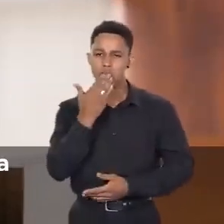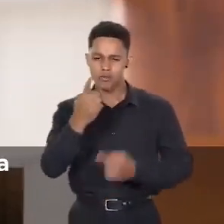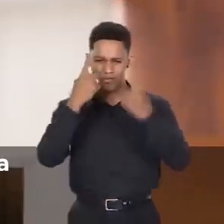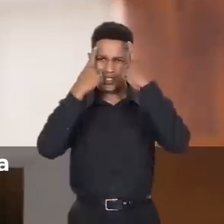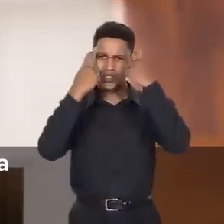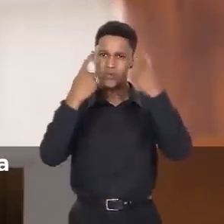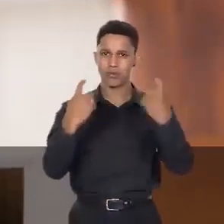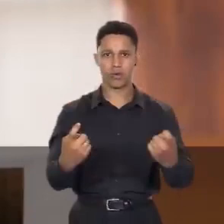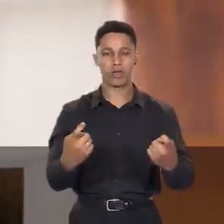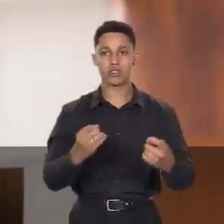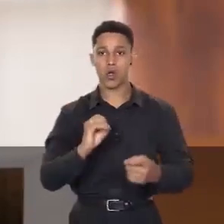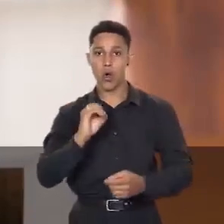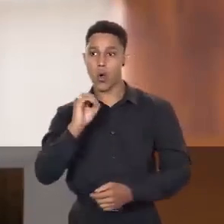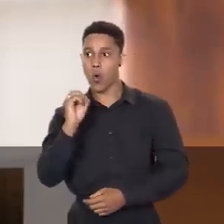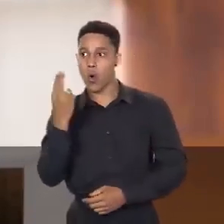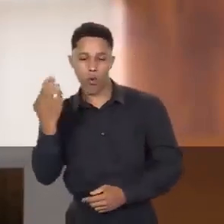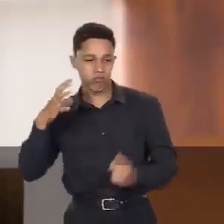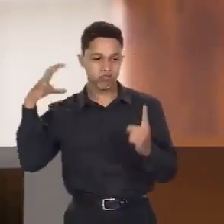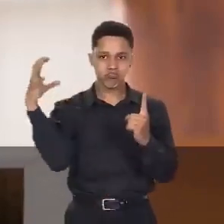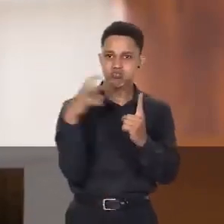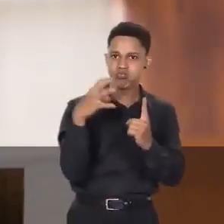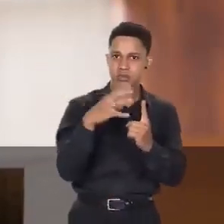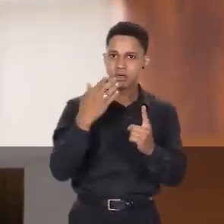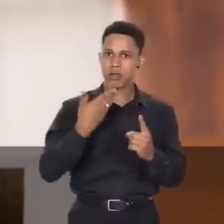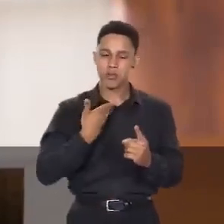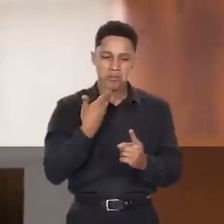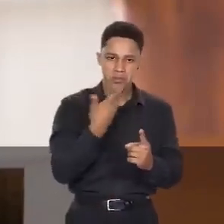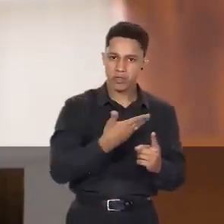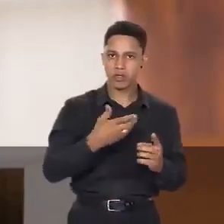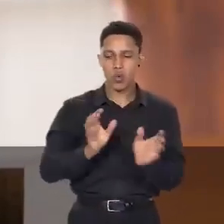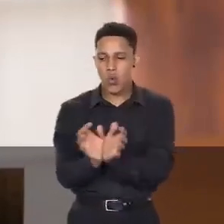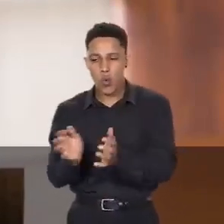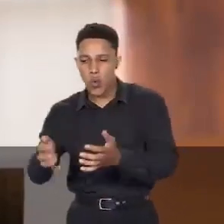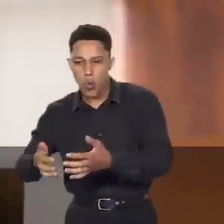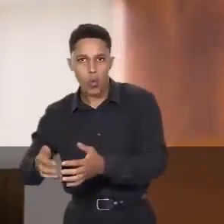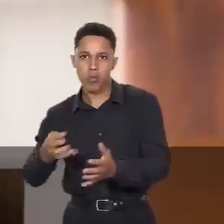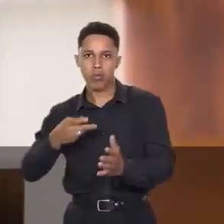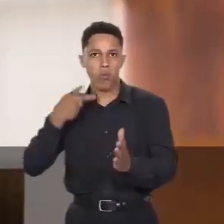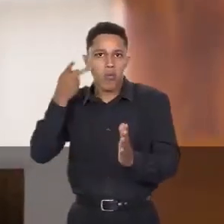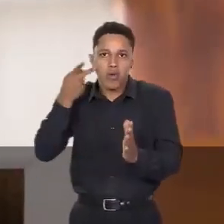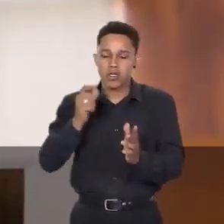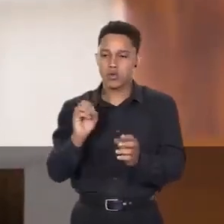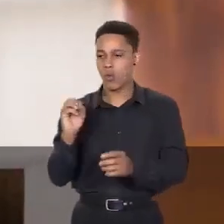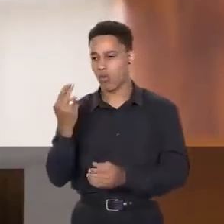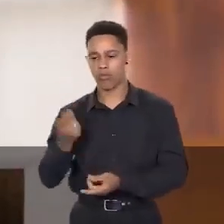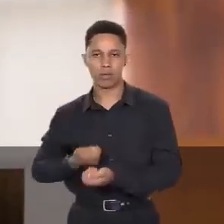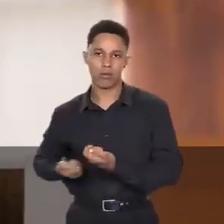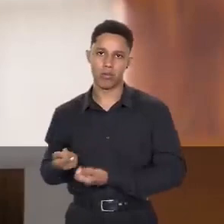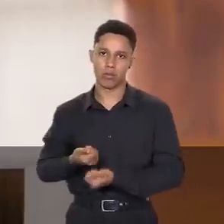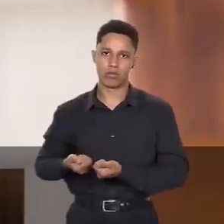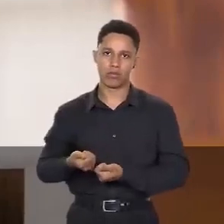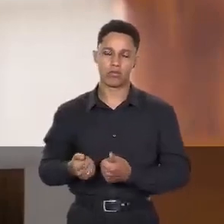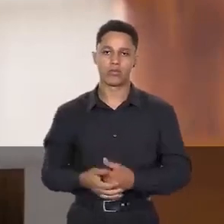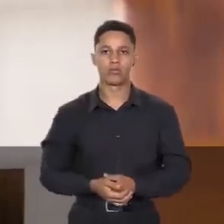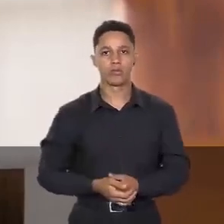violência ou de coação e pressão por grupos políticos ou econômicos.